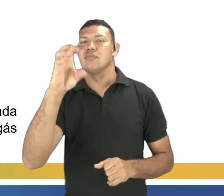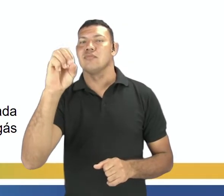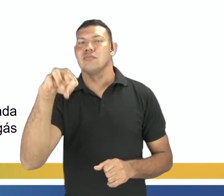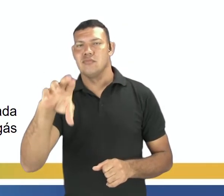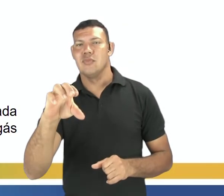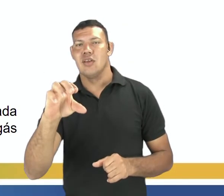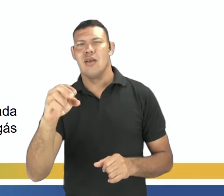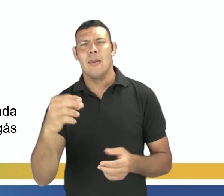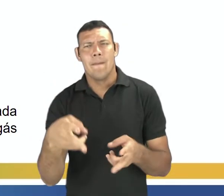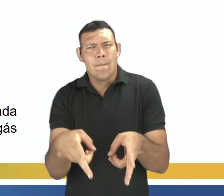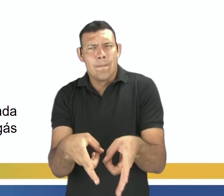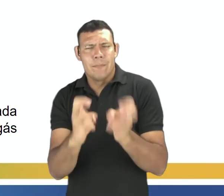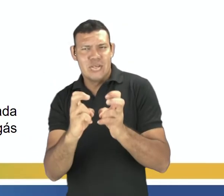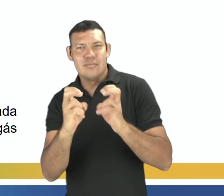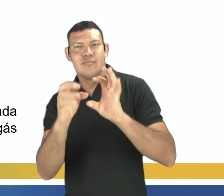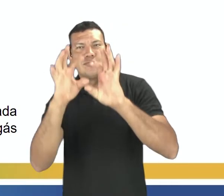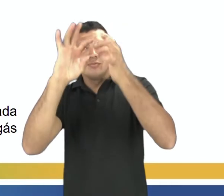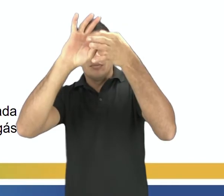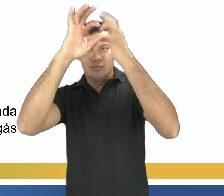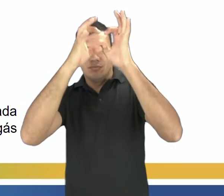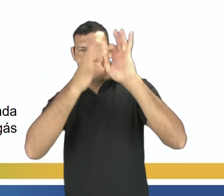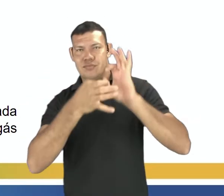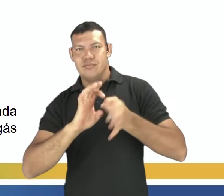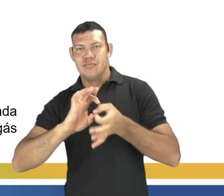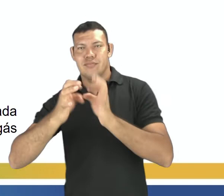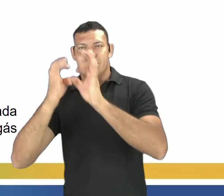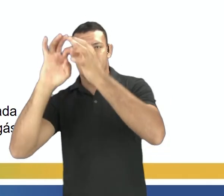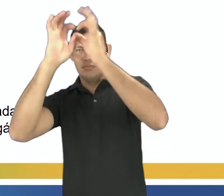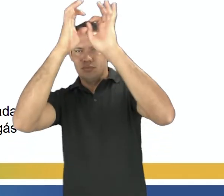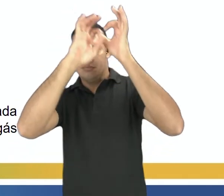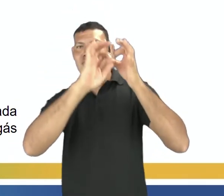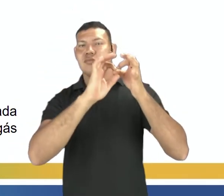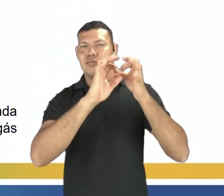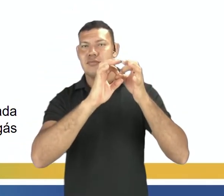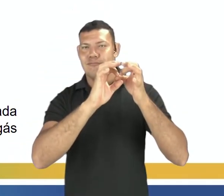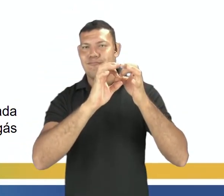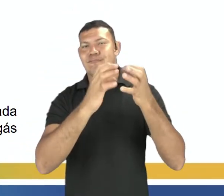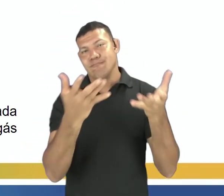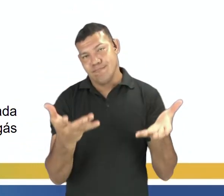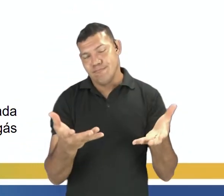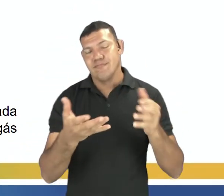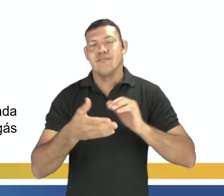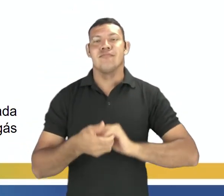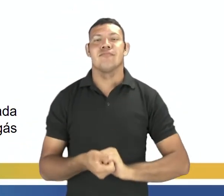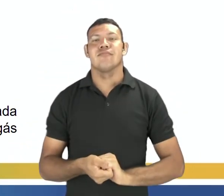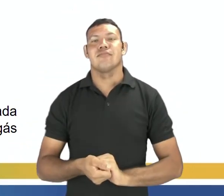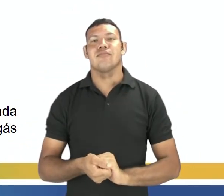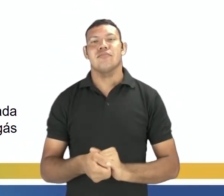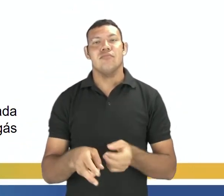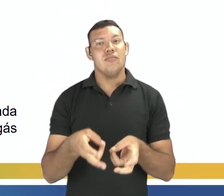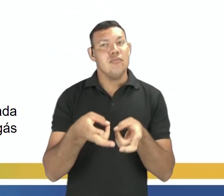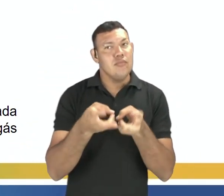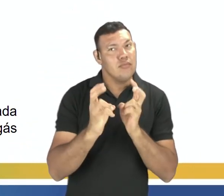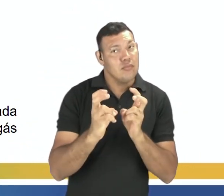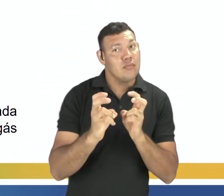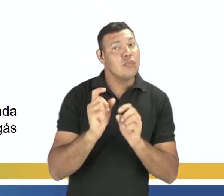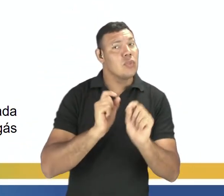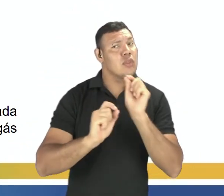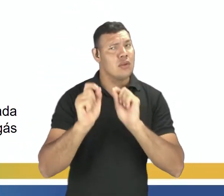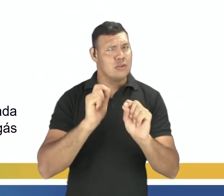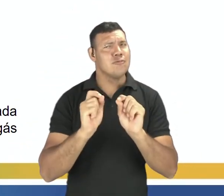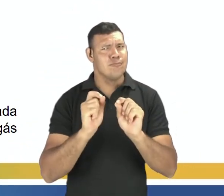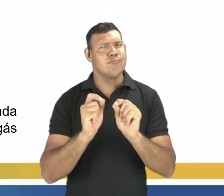um ciclo, que é o que foi mencionado nessa parte da aula, o ciclo do carbono. Então, observem que nós vamos ter um